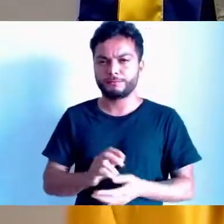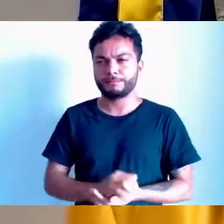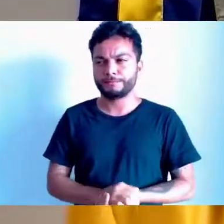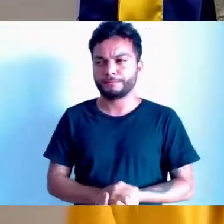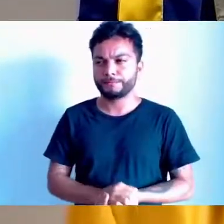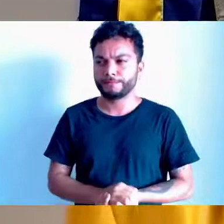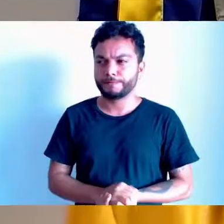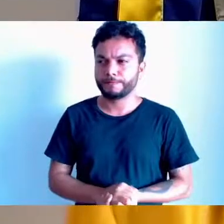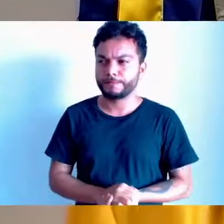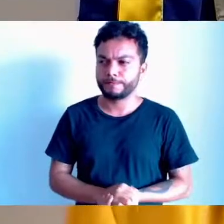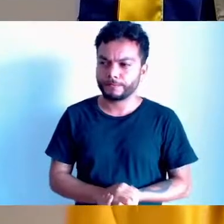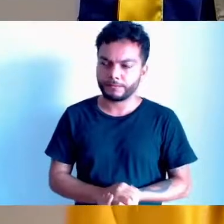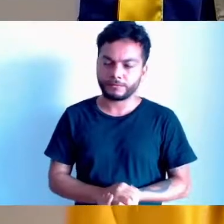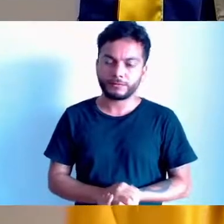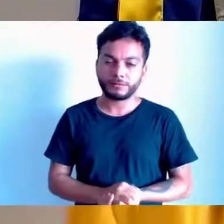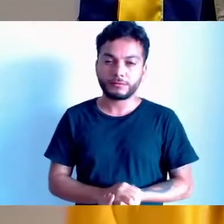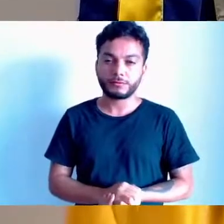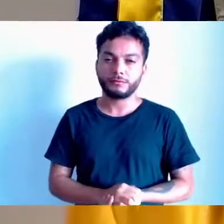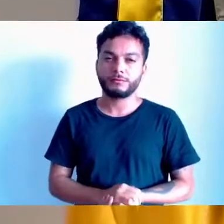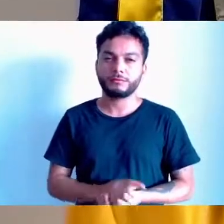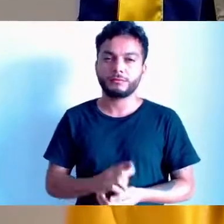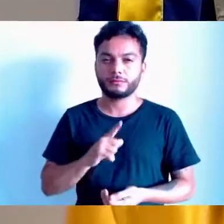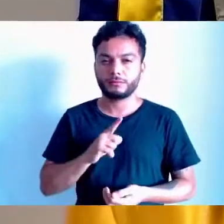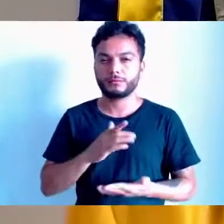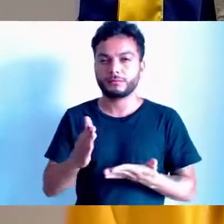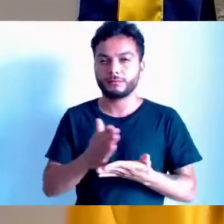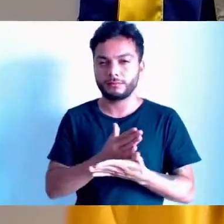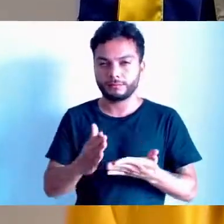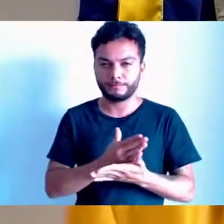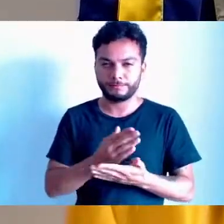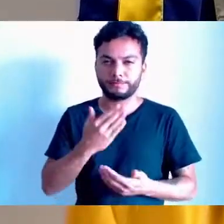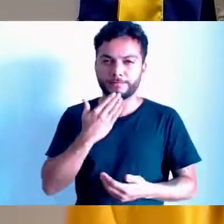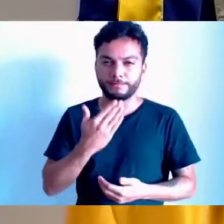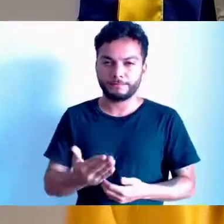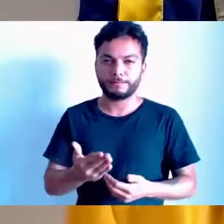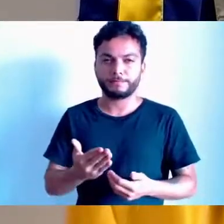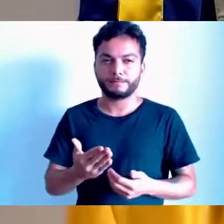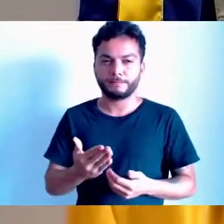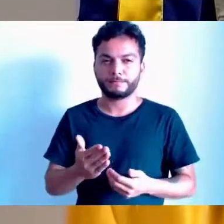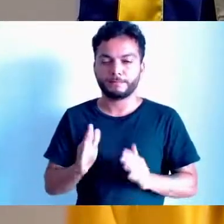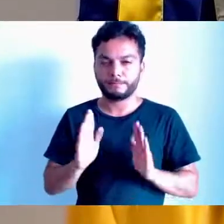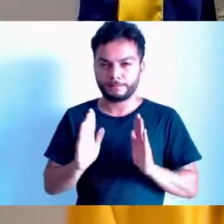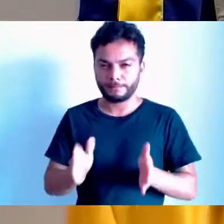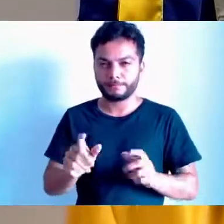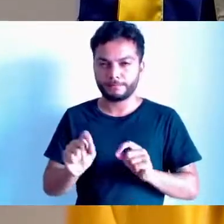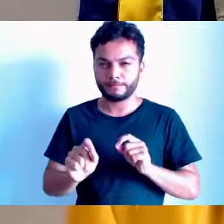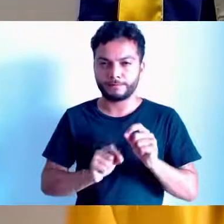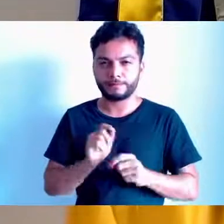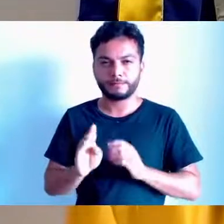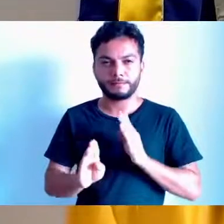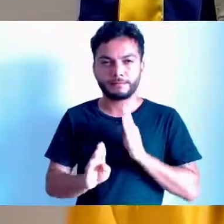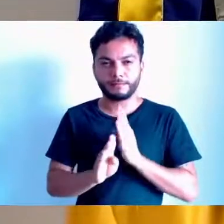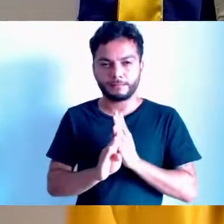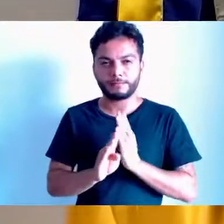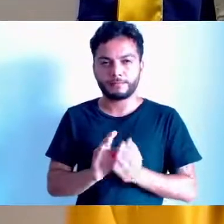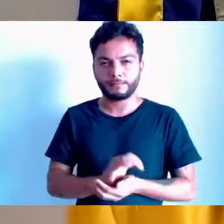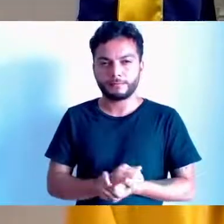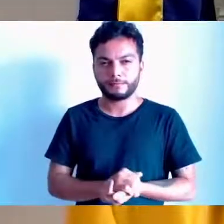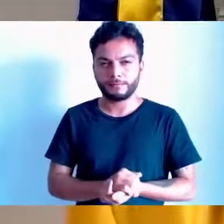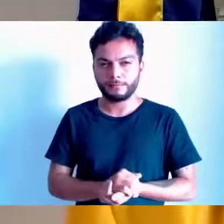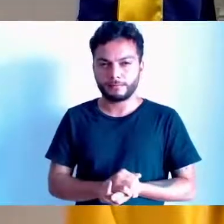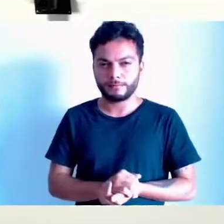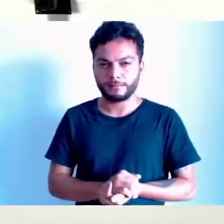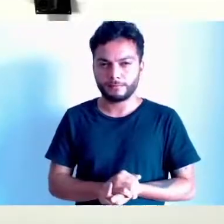Eu fiz alguns requerimentos aqui, que a gente desvendou alguns mistérios. Vereador Fernando, vou dar a parte antes que termine o tempo.